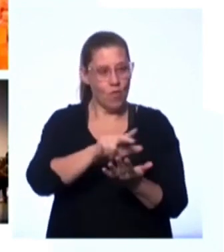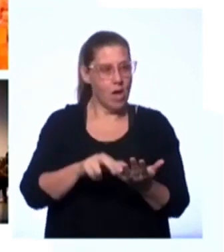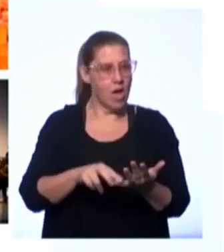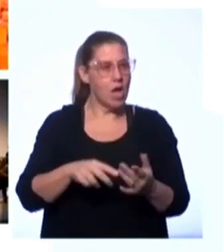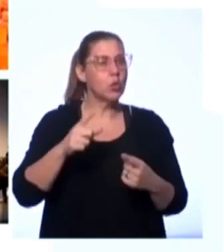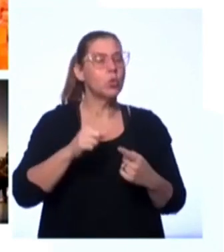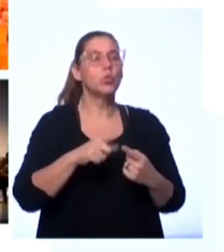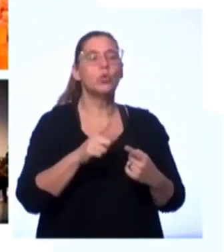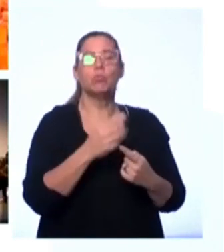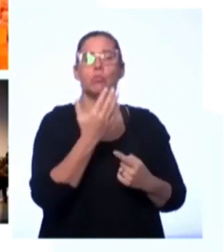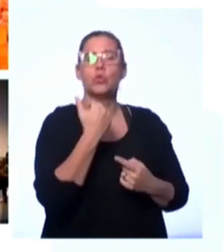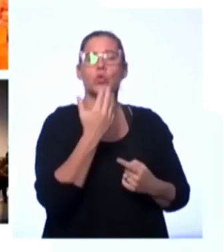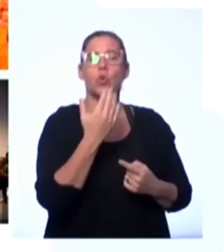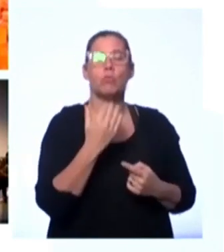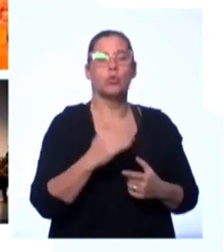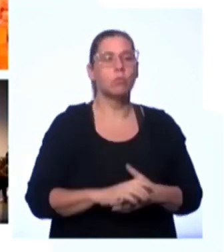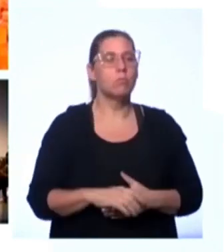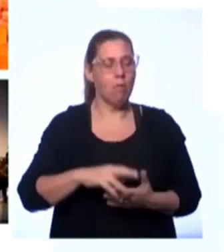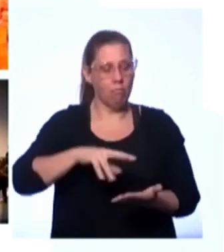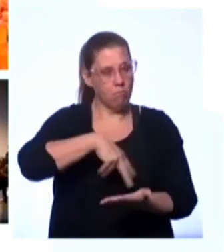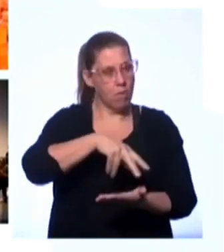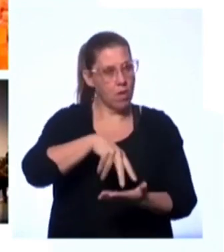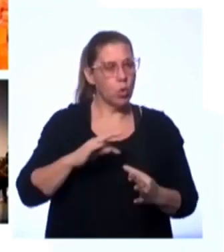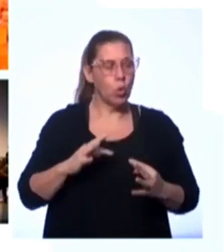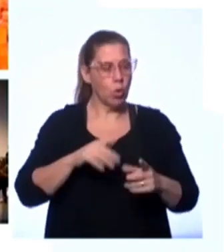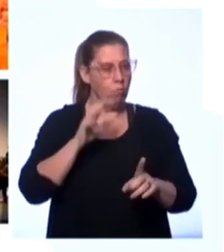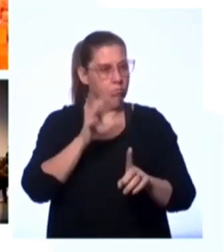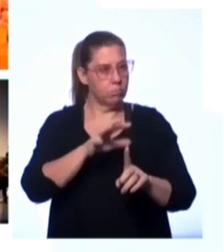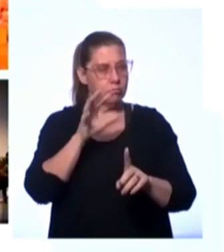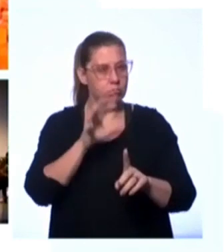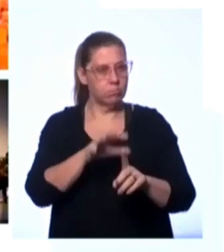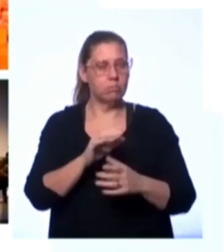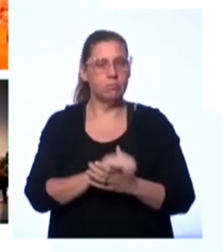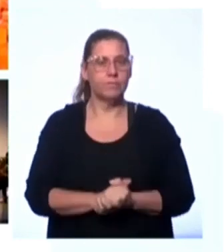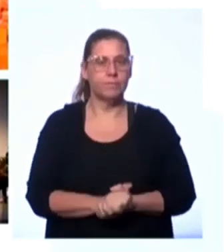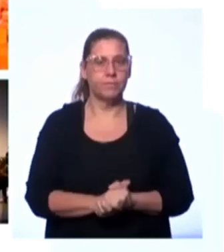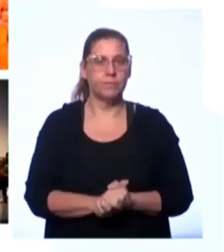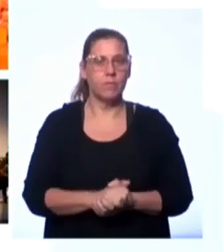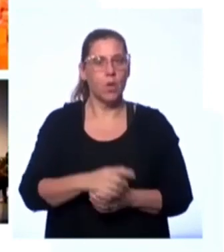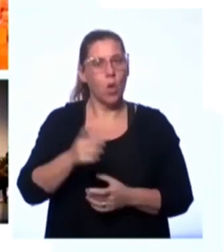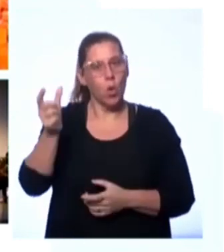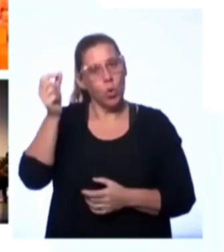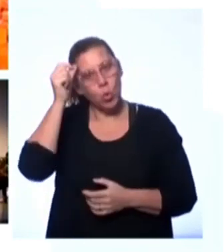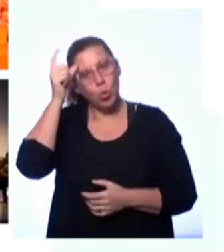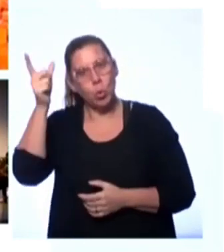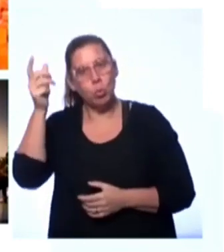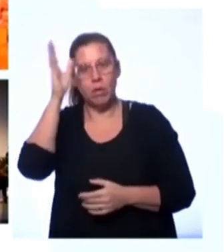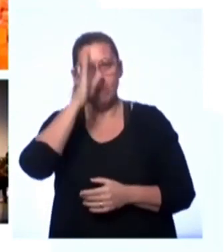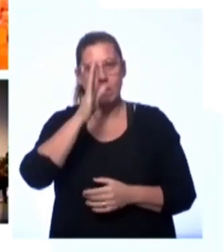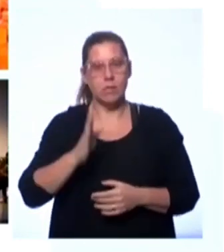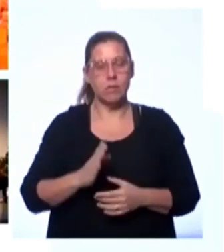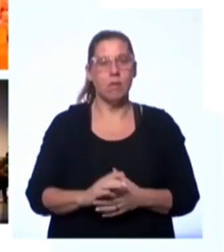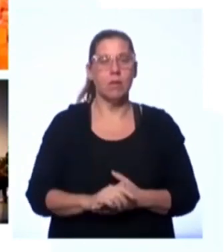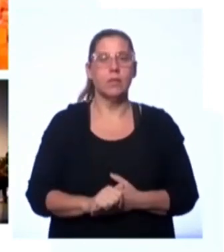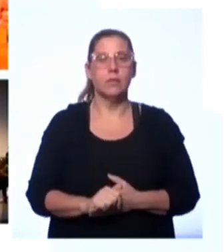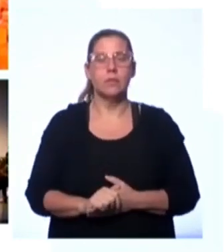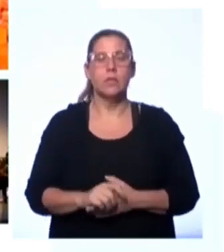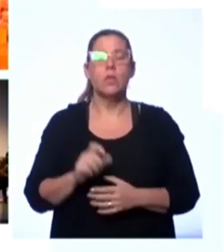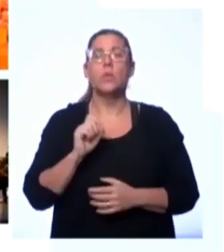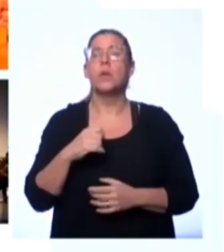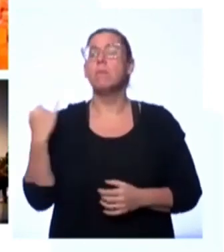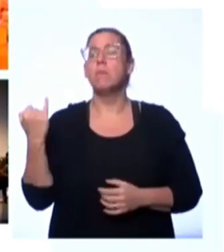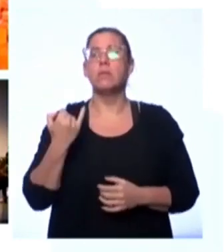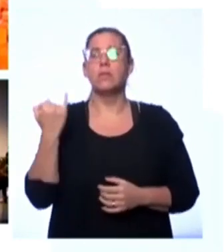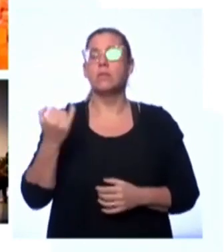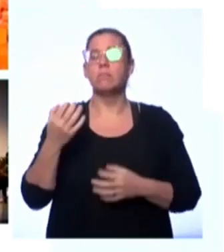dança, o hip-hop, com tantas outras influências que fazem parte da cultura brasileira. E o que é importante